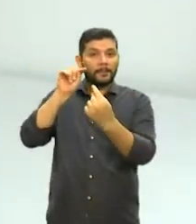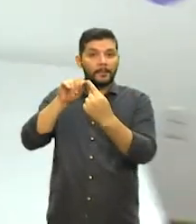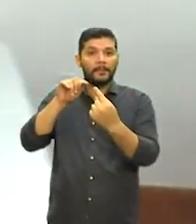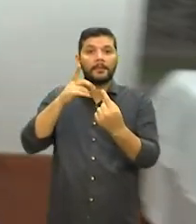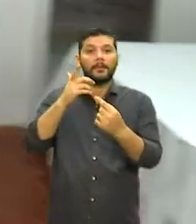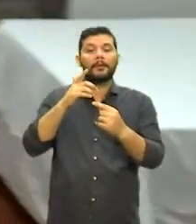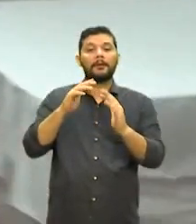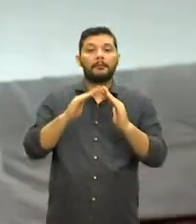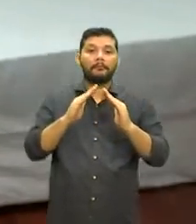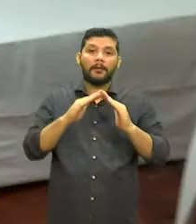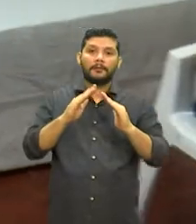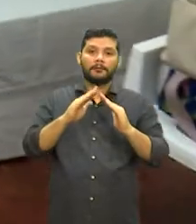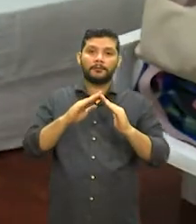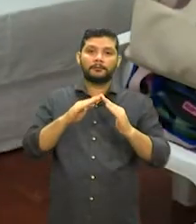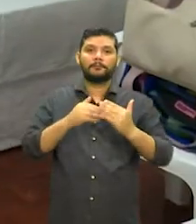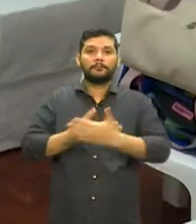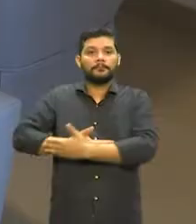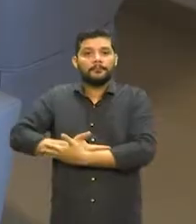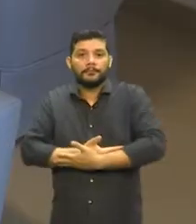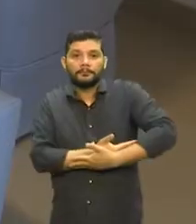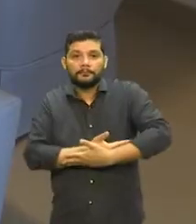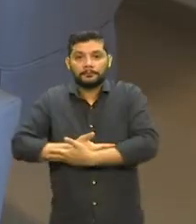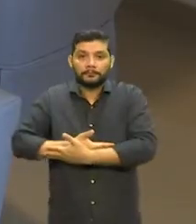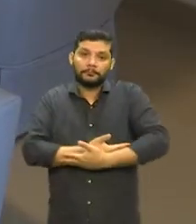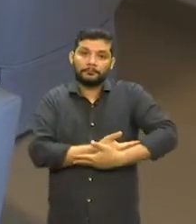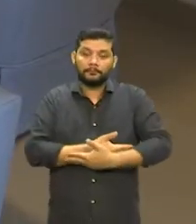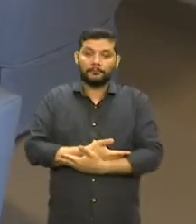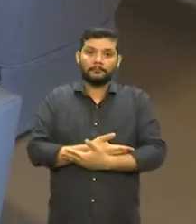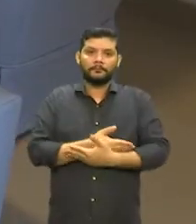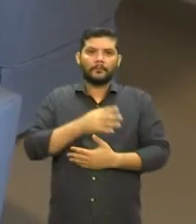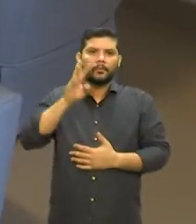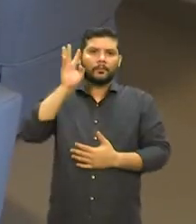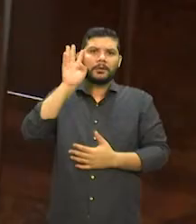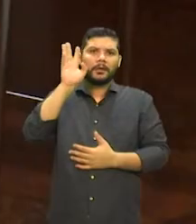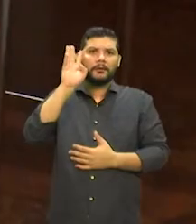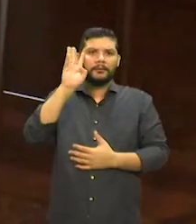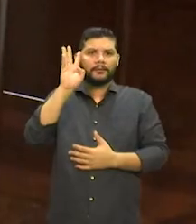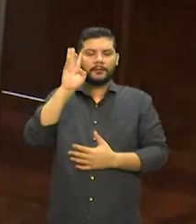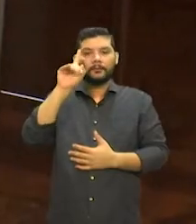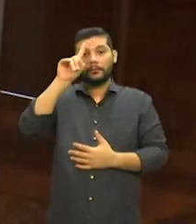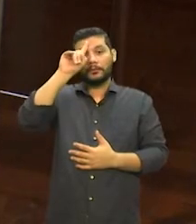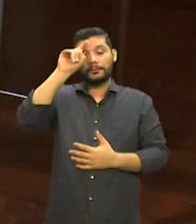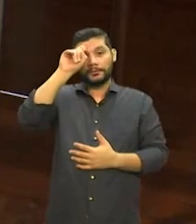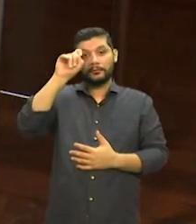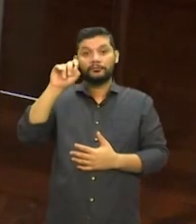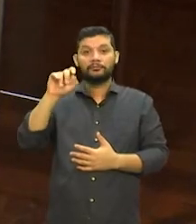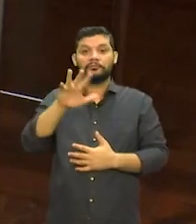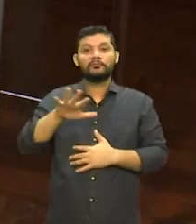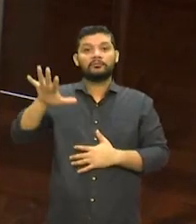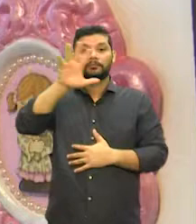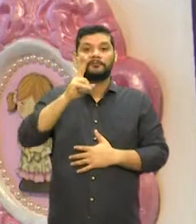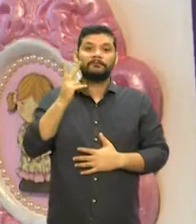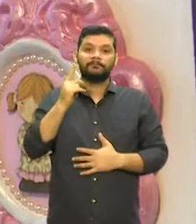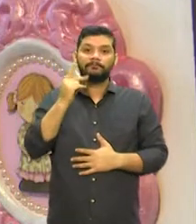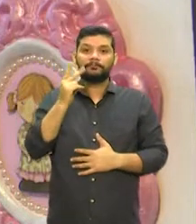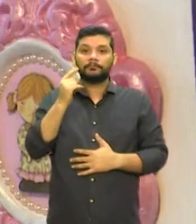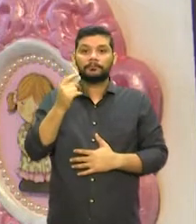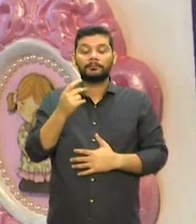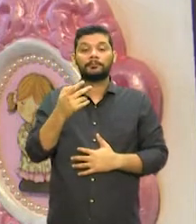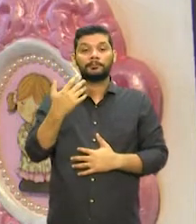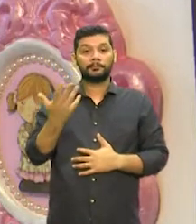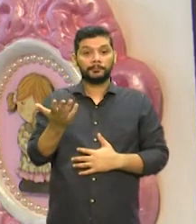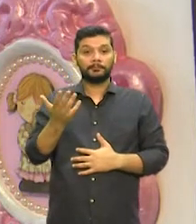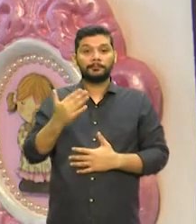da puérpera. Inaugurada na última quarta-feira pelo Hospital Geral de Fortaleza, unidade da Secretaria de